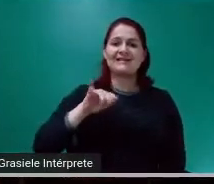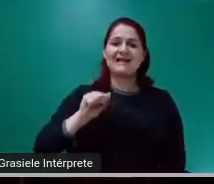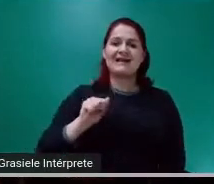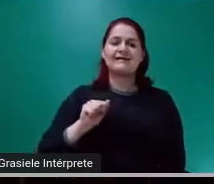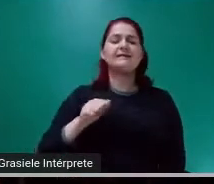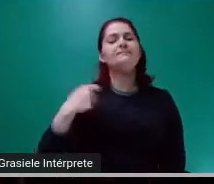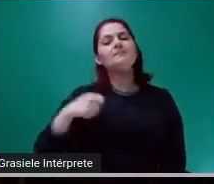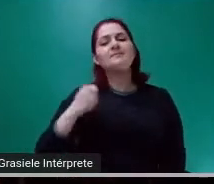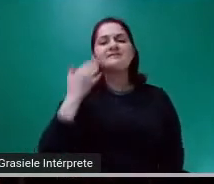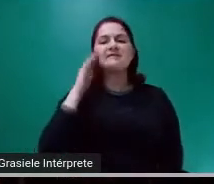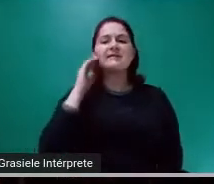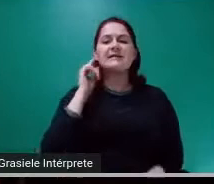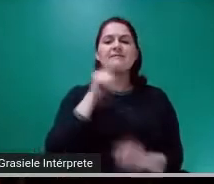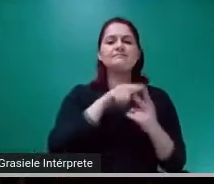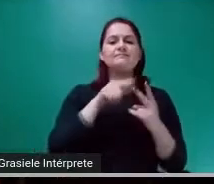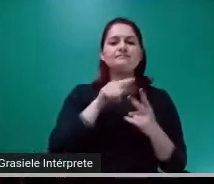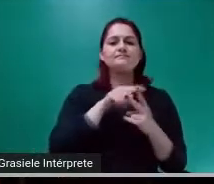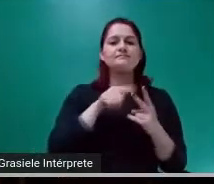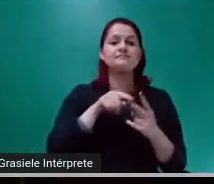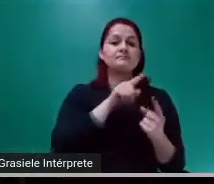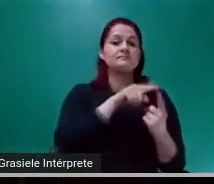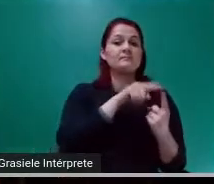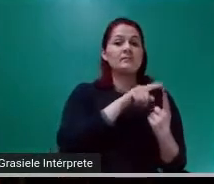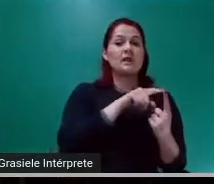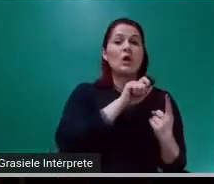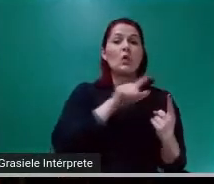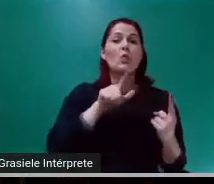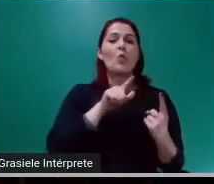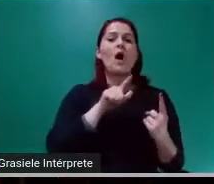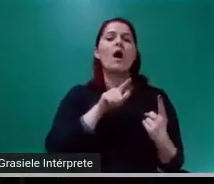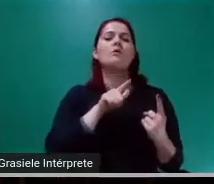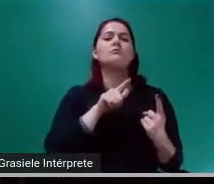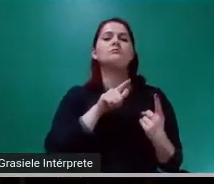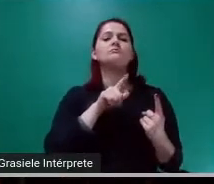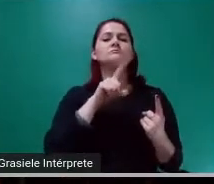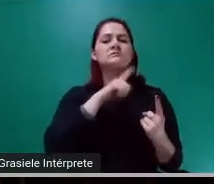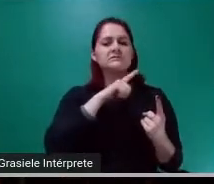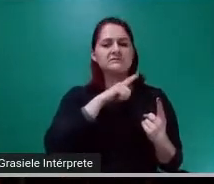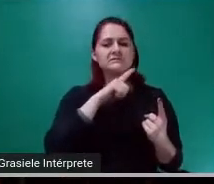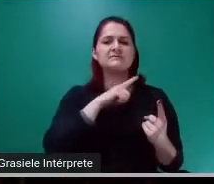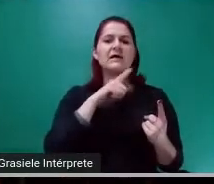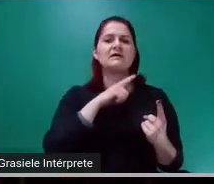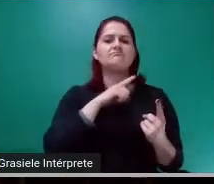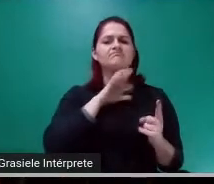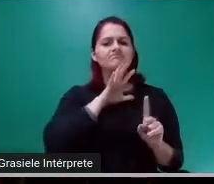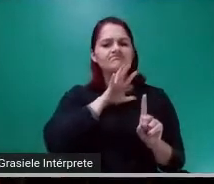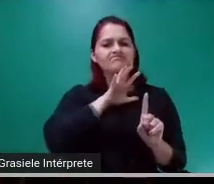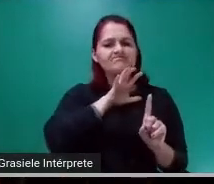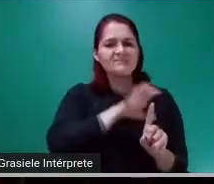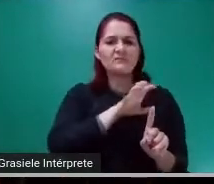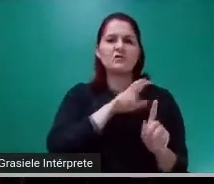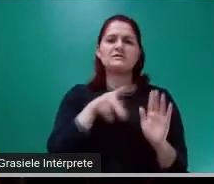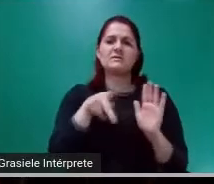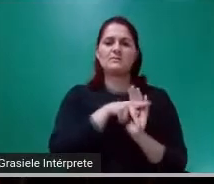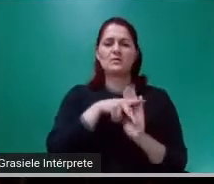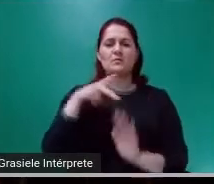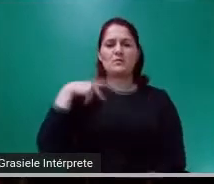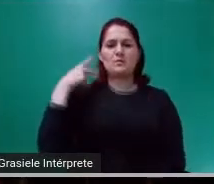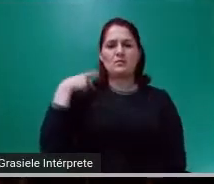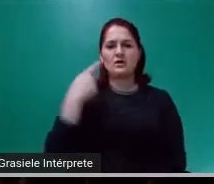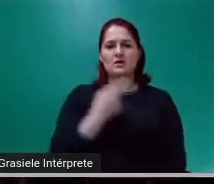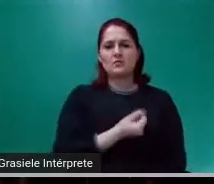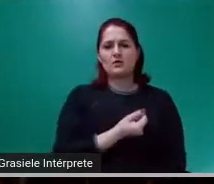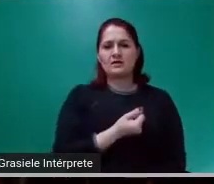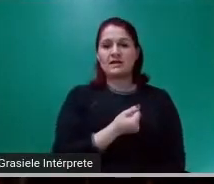estruturais da política monetária? Em cada momento histórico, eu não posso fazer a política